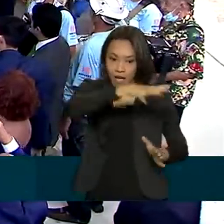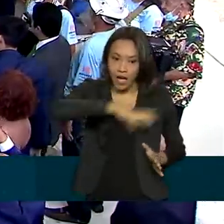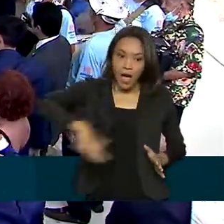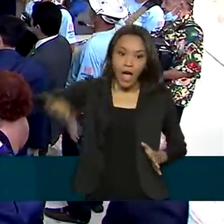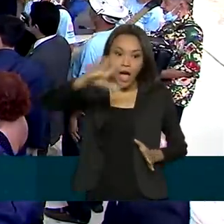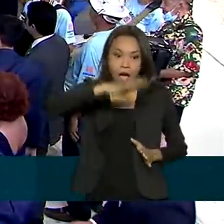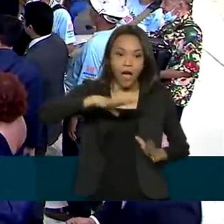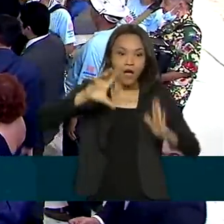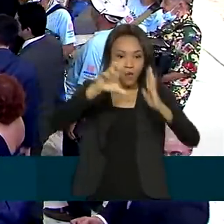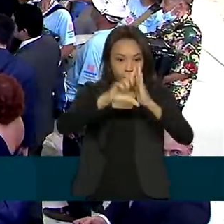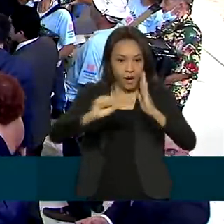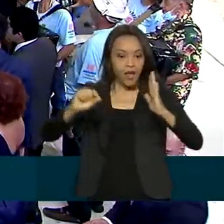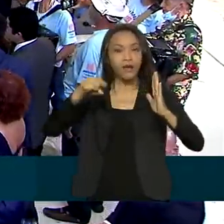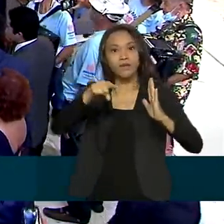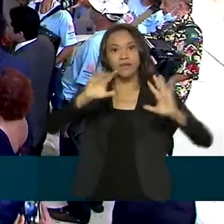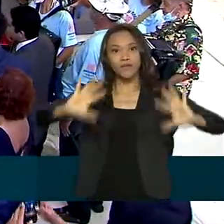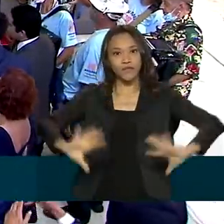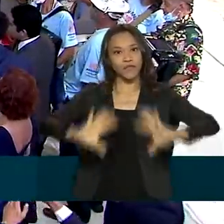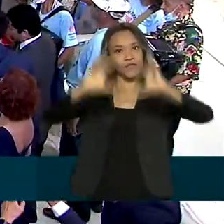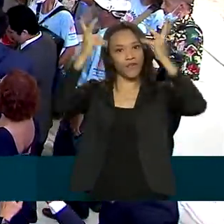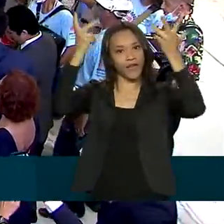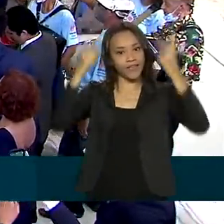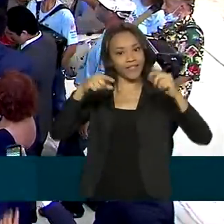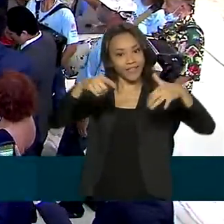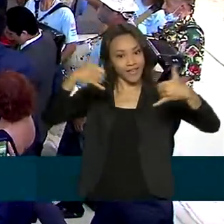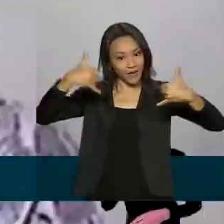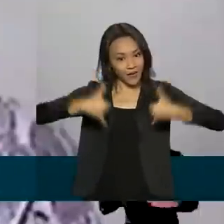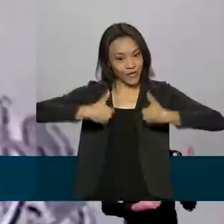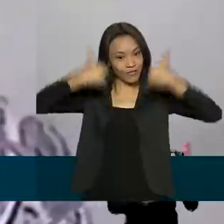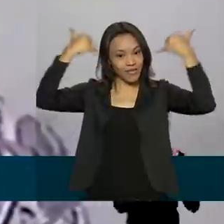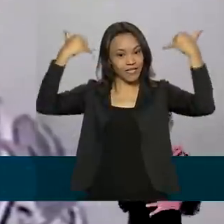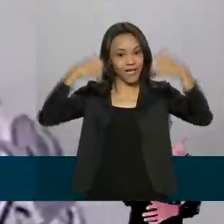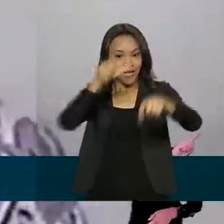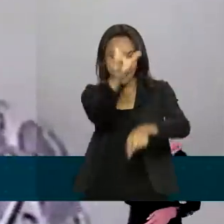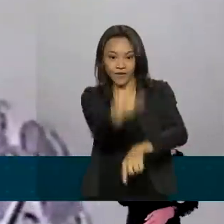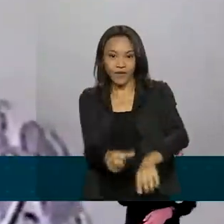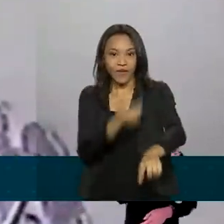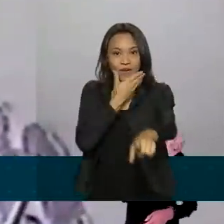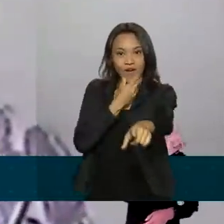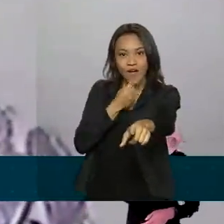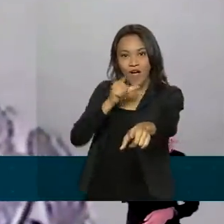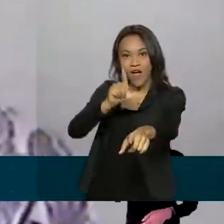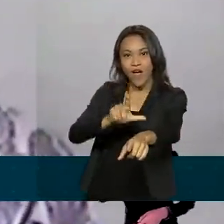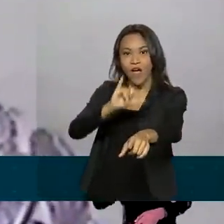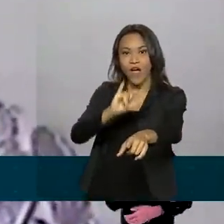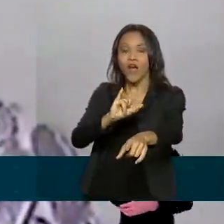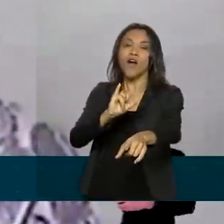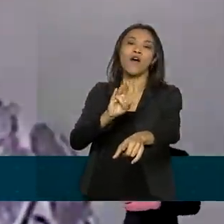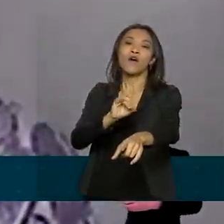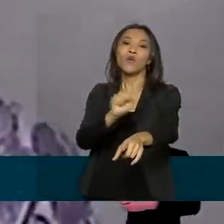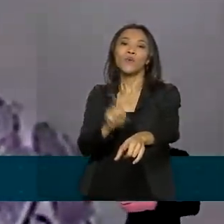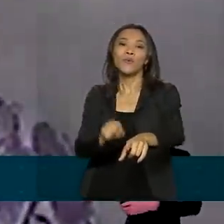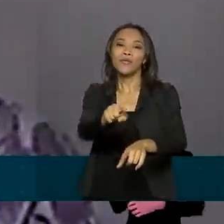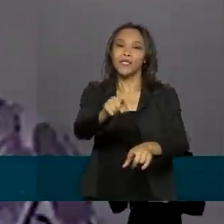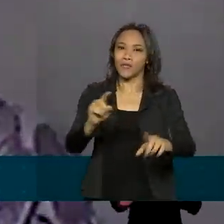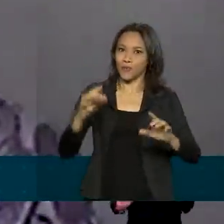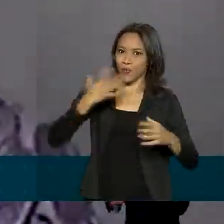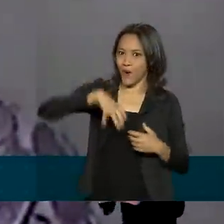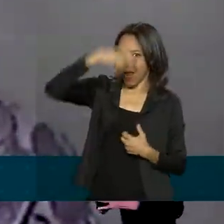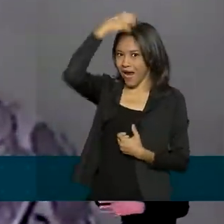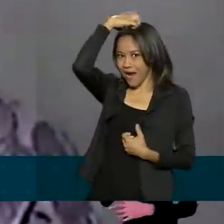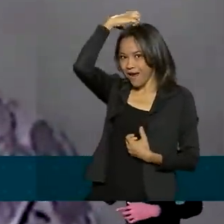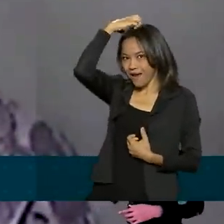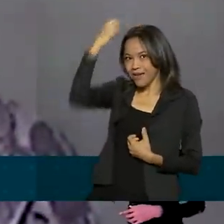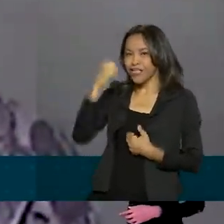num salão de festas e coincidiu com o aniversário natalício de Luiz Gonzaga, o rei do baião e maior difusor da